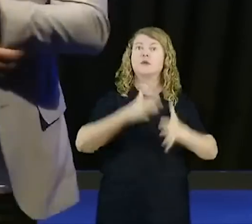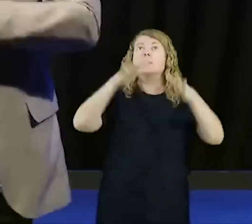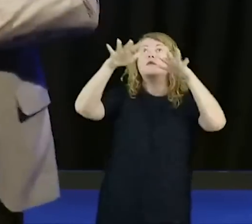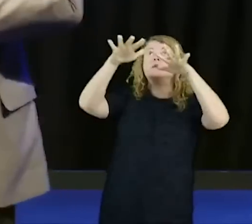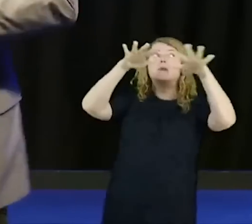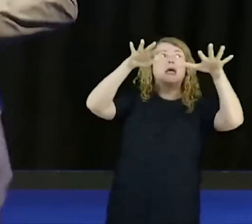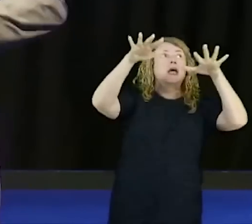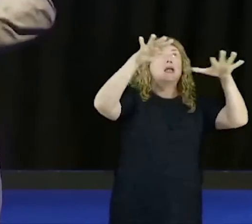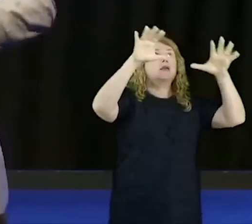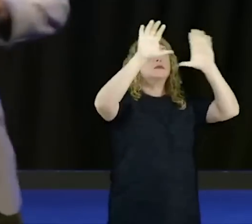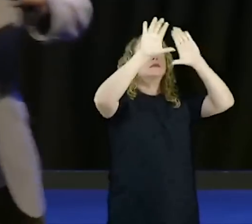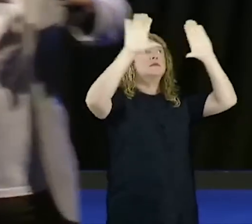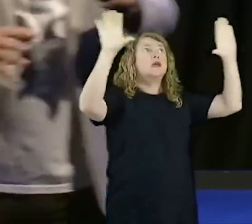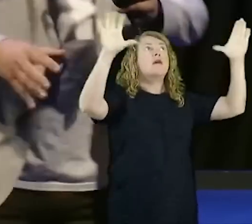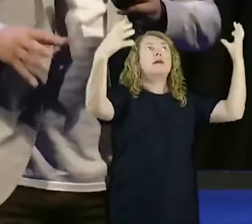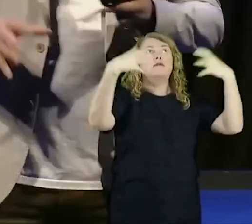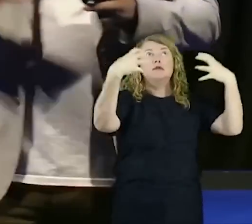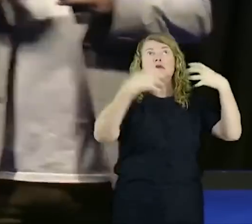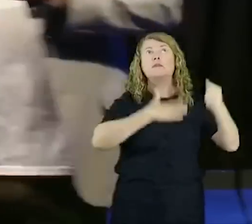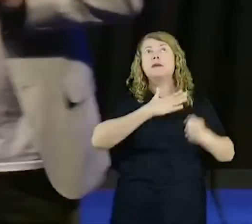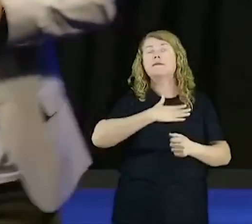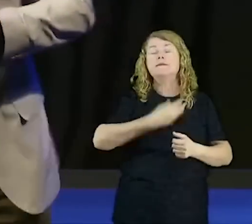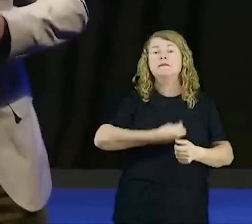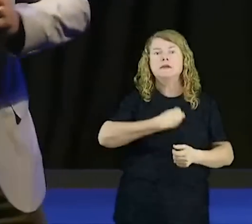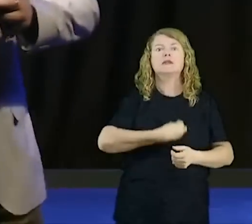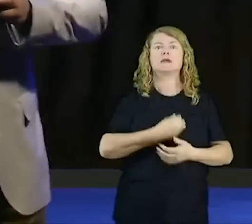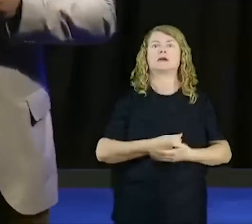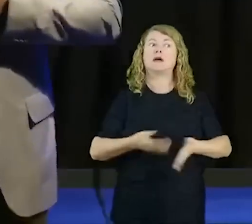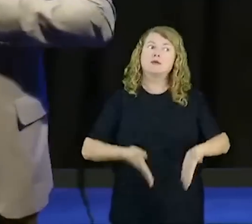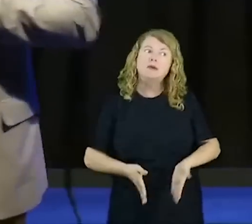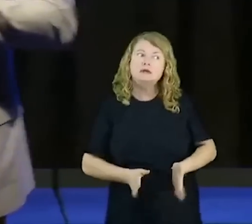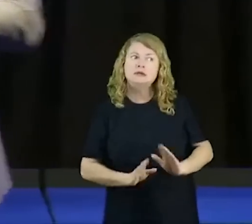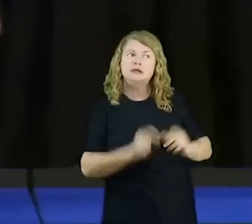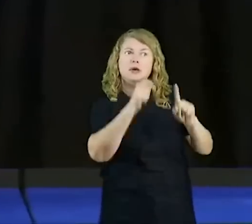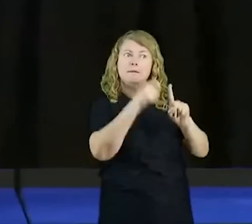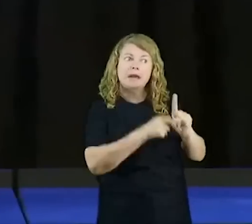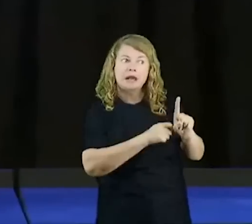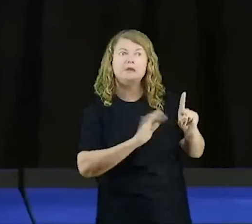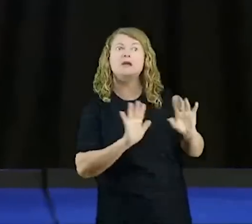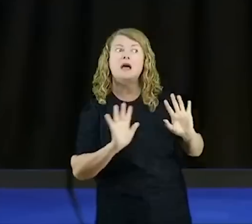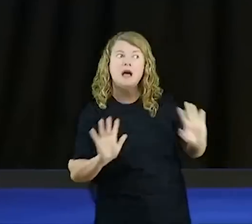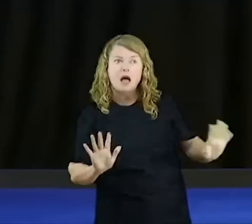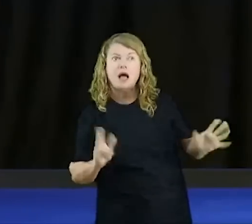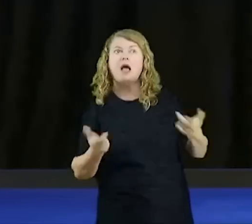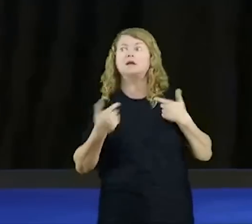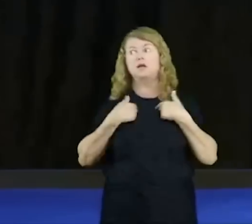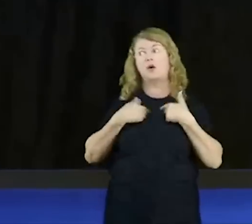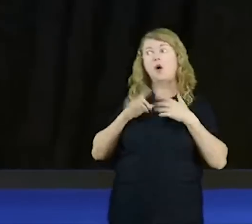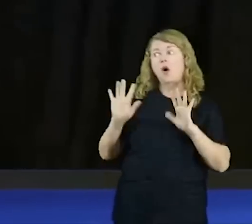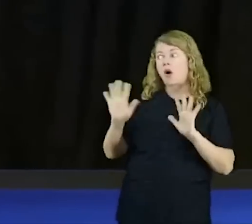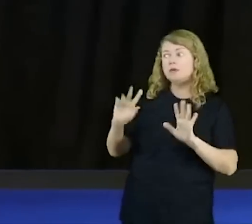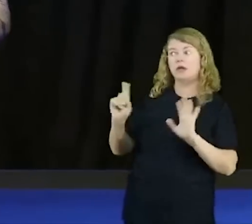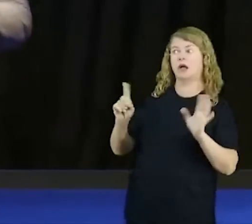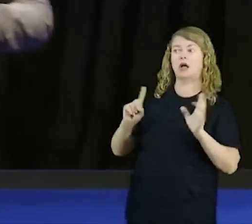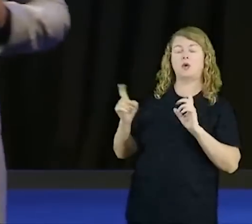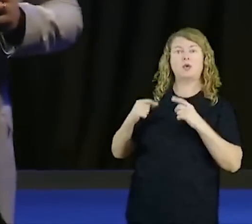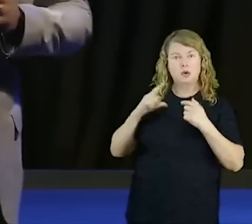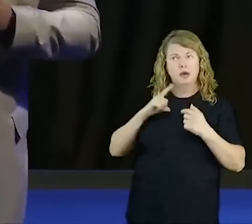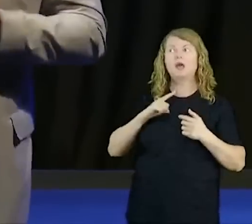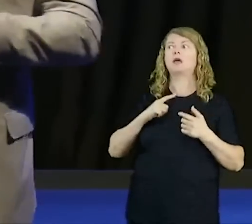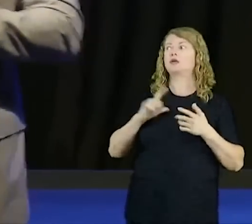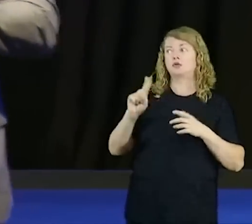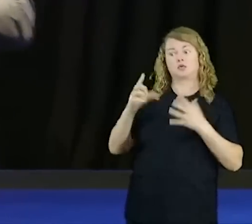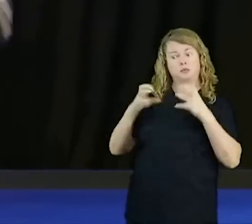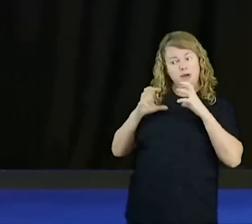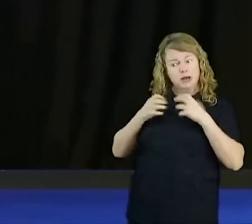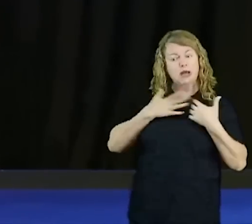ou porque nasceu em um determinado mês do ano, não pastor, porque eu sou de leão, sou de aquário, não brinca